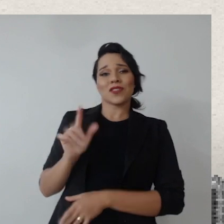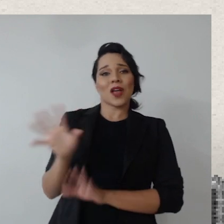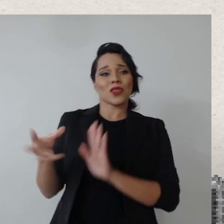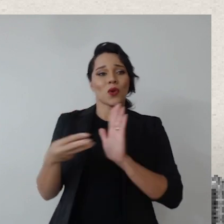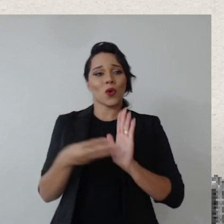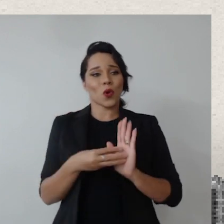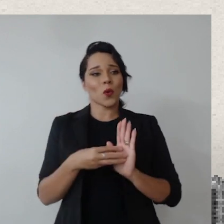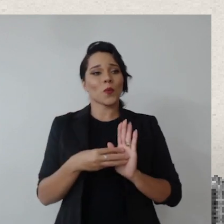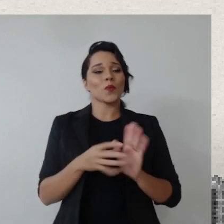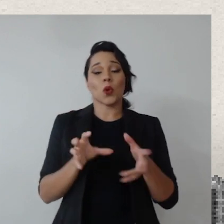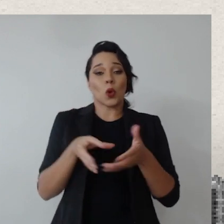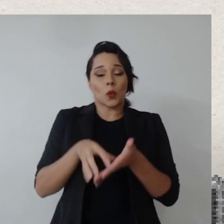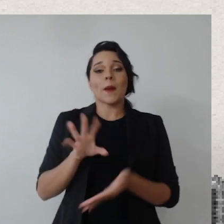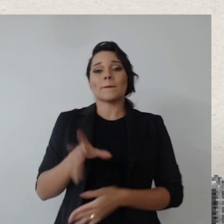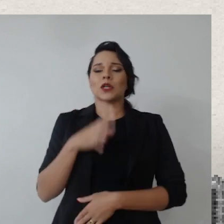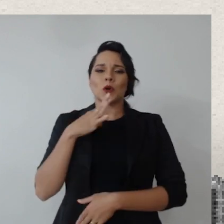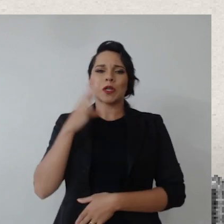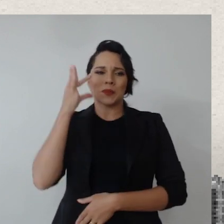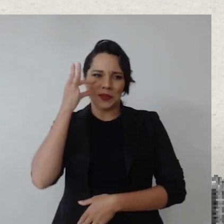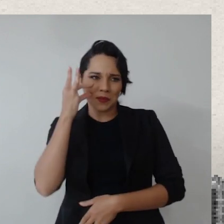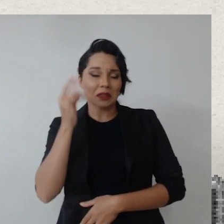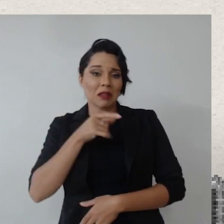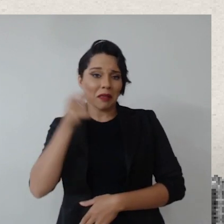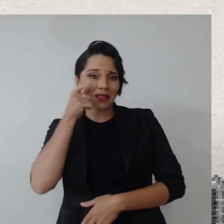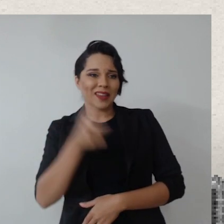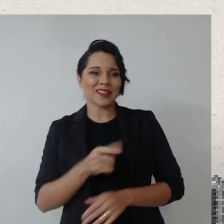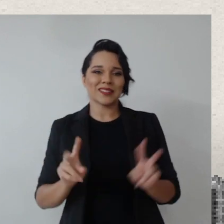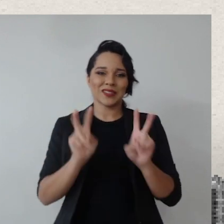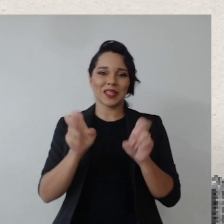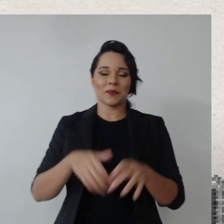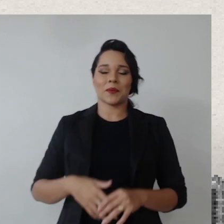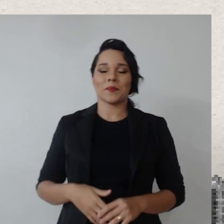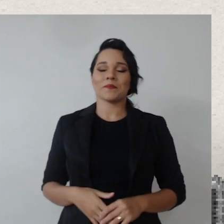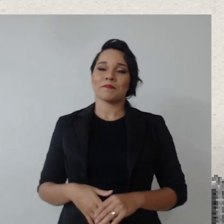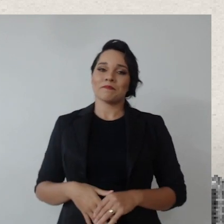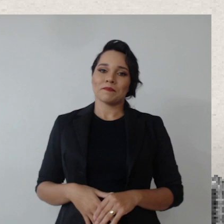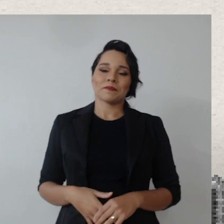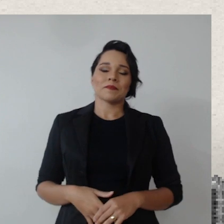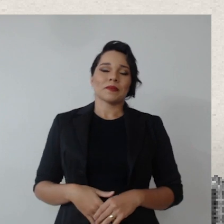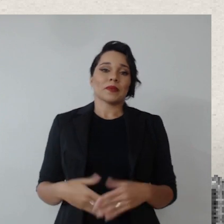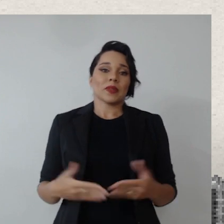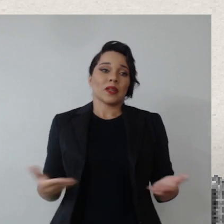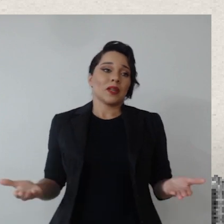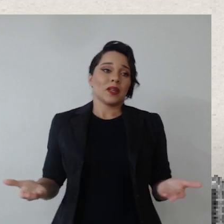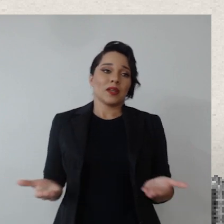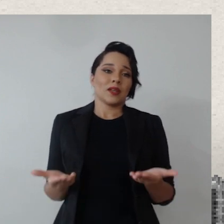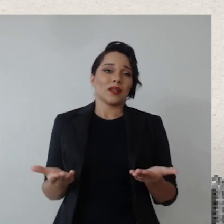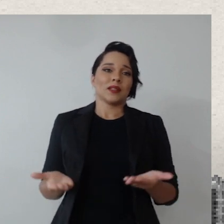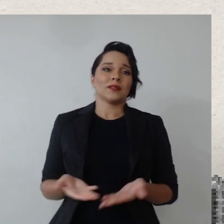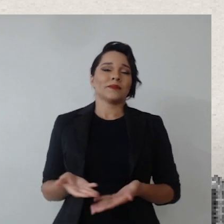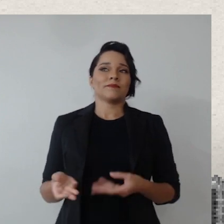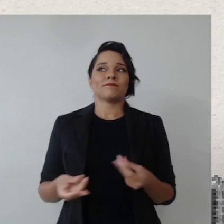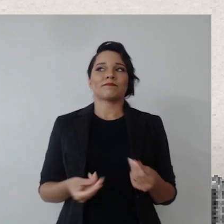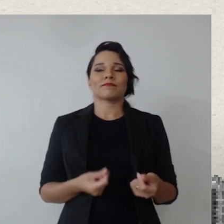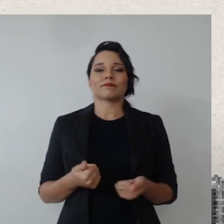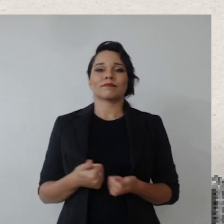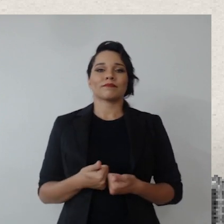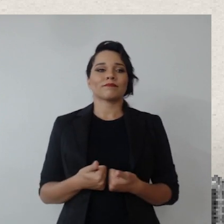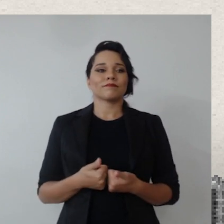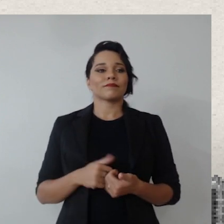na comissão, mas que eu já conheço pessoalmente que são interessados pelo tema, né? E que, assim, a gente